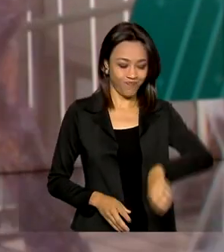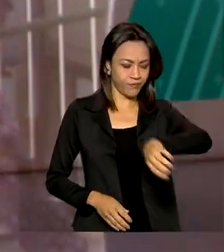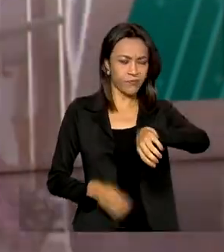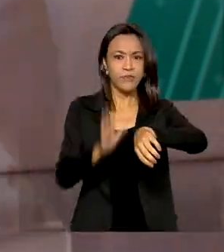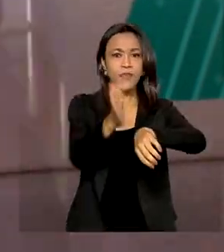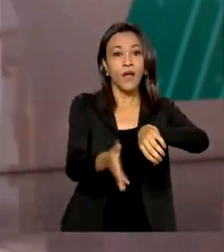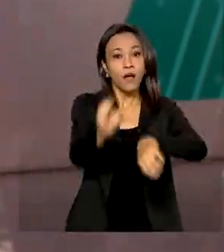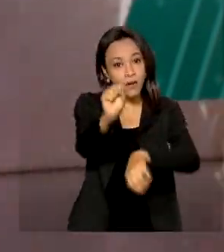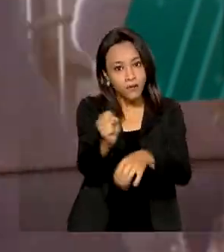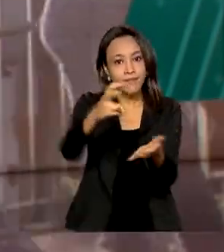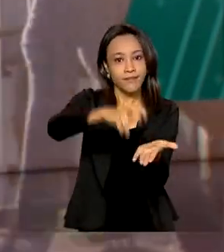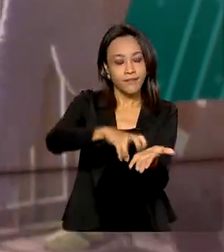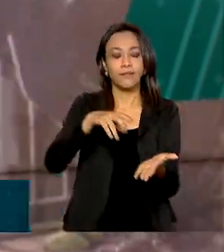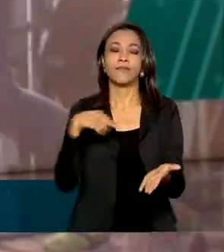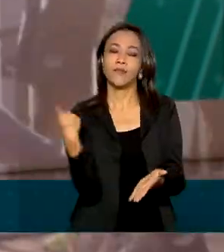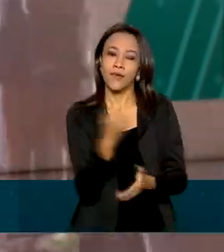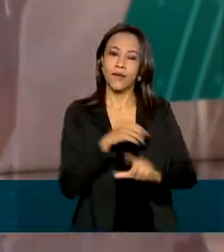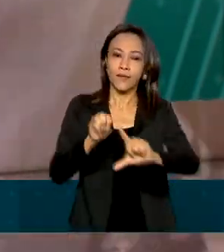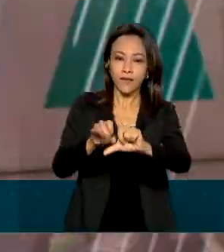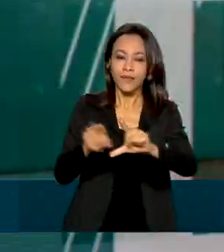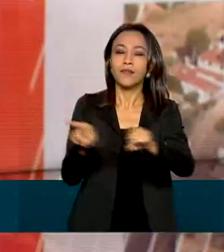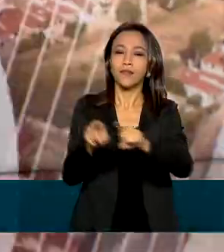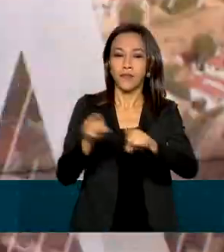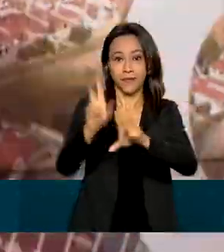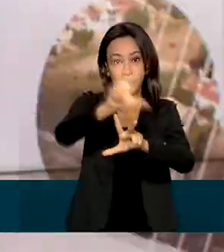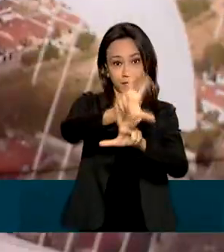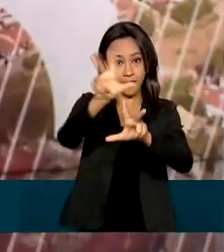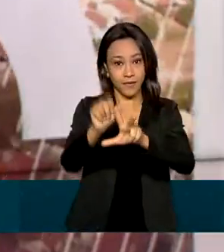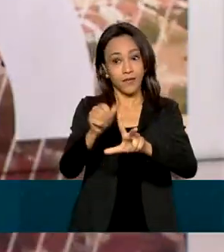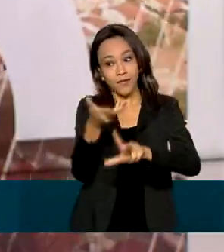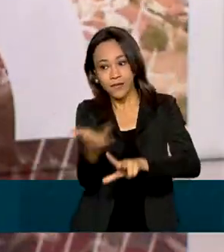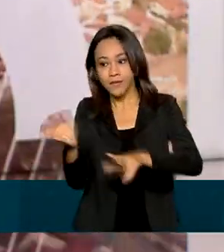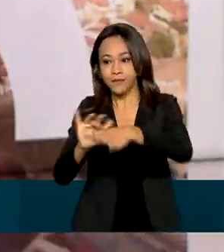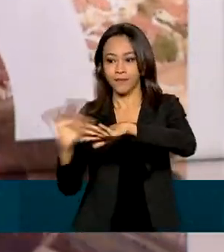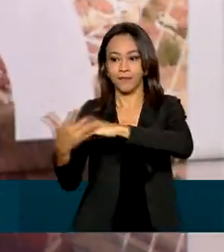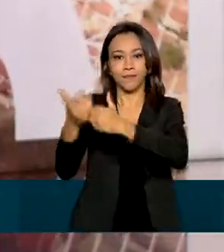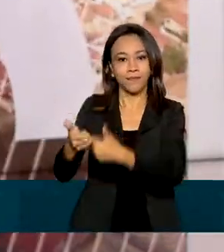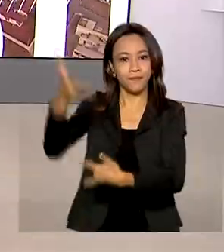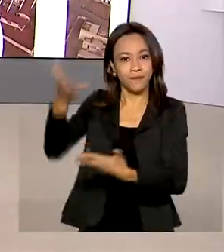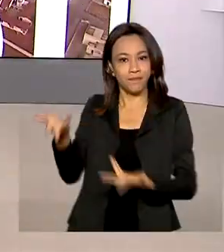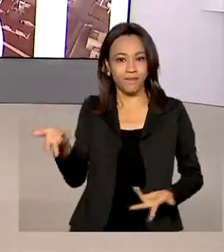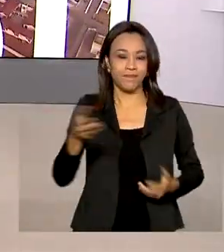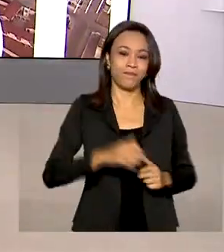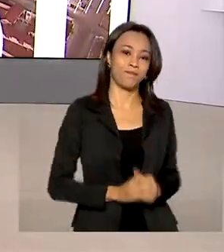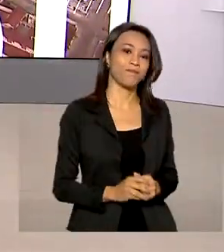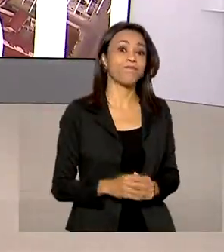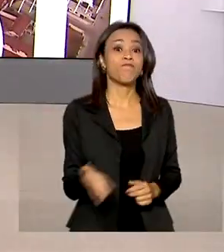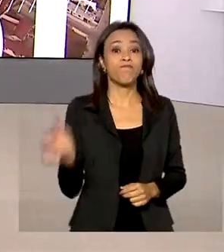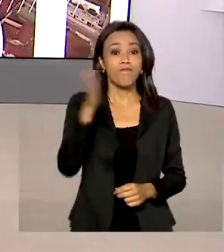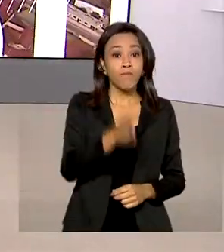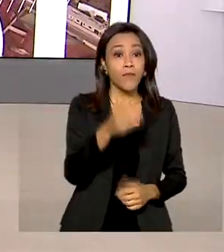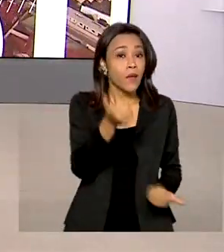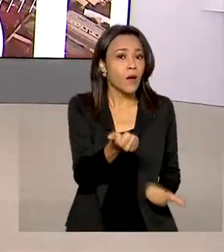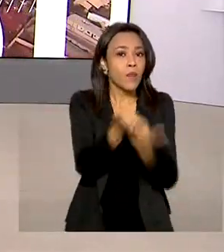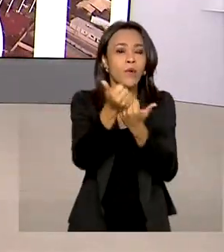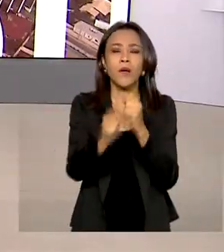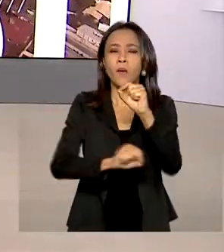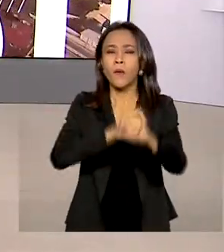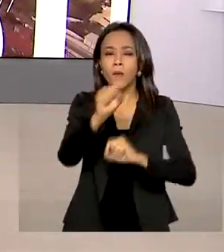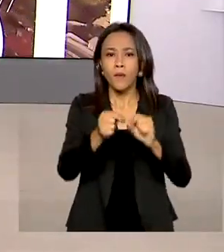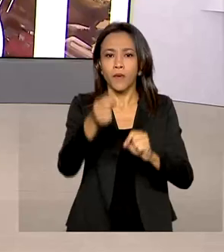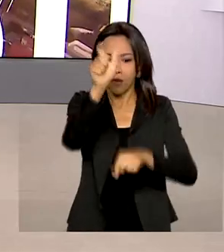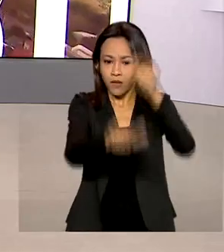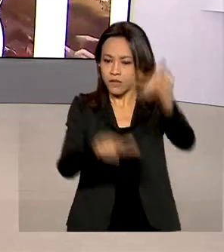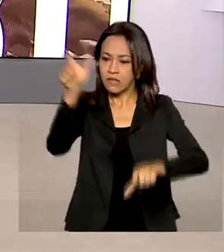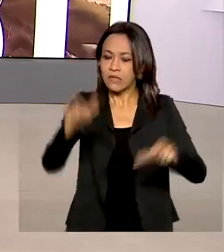Agora, 8 horas, nós estamos ao vivo pela TV Brasil e também redes sociais. Para reforçar o atendimento aos pacientes